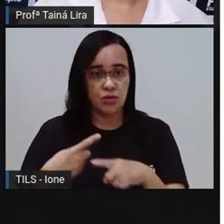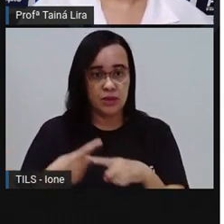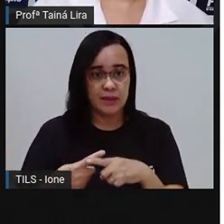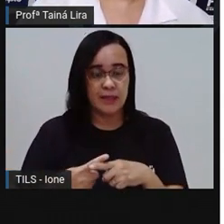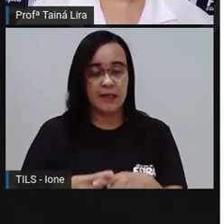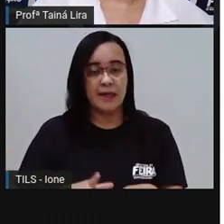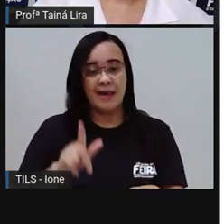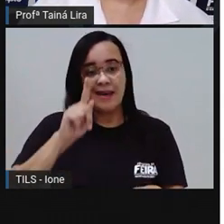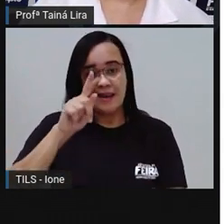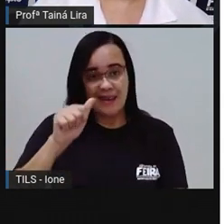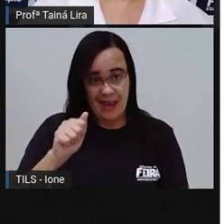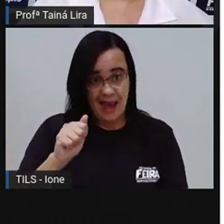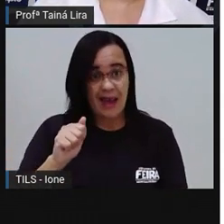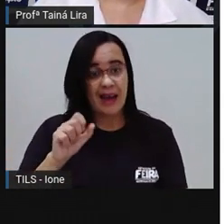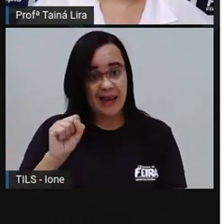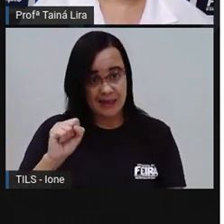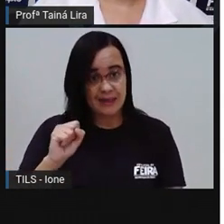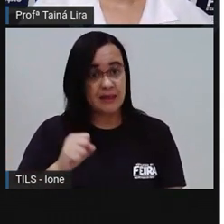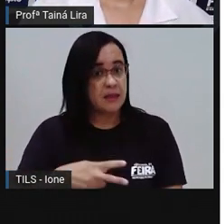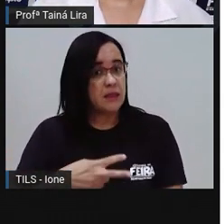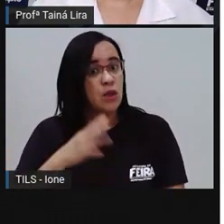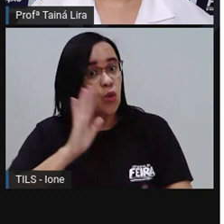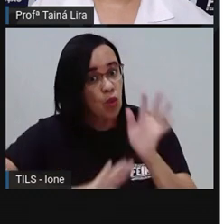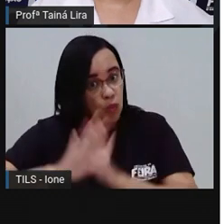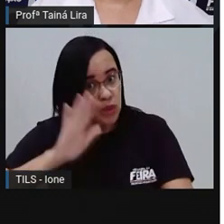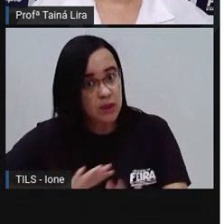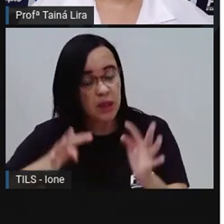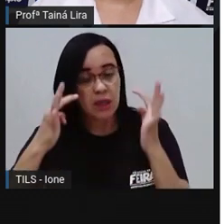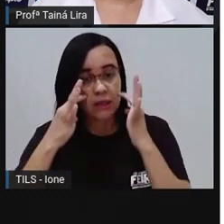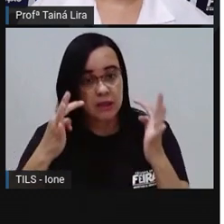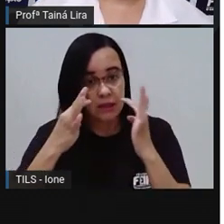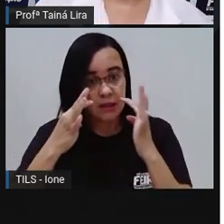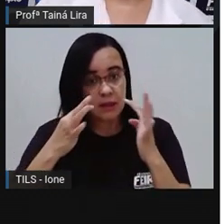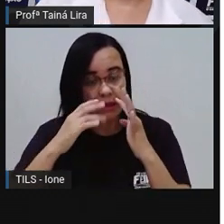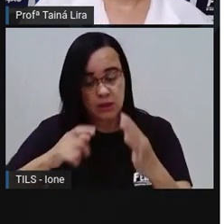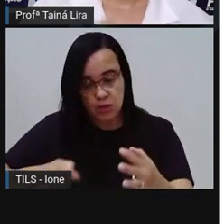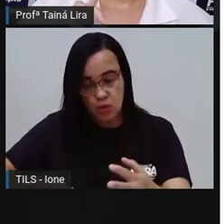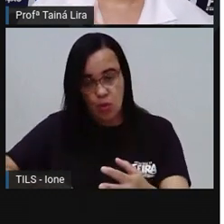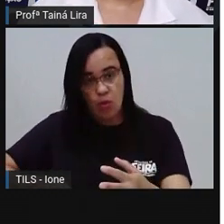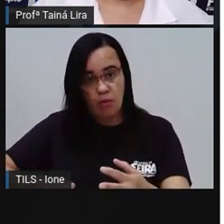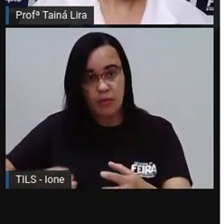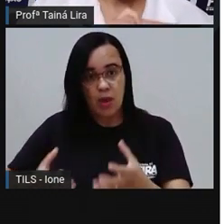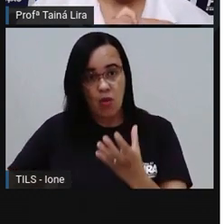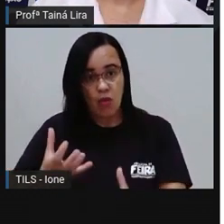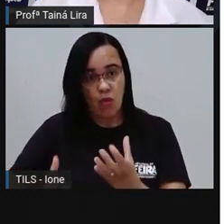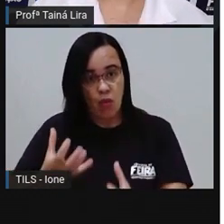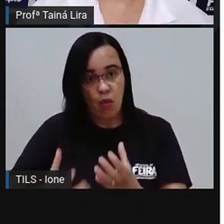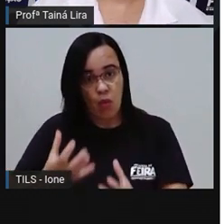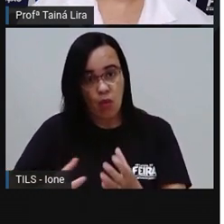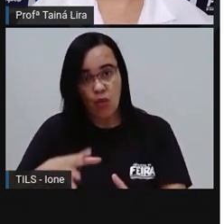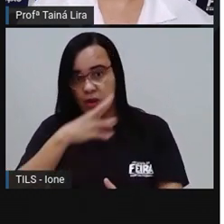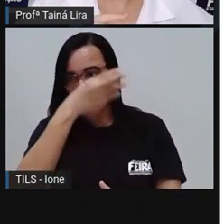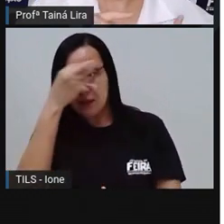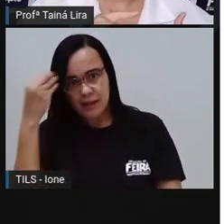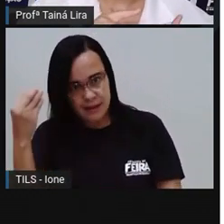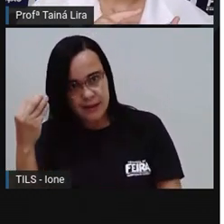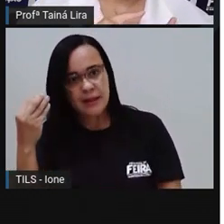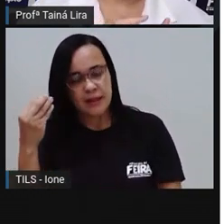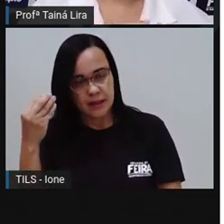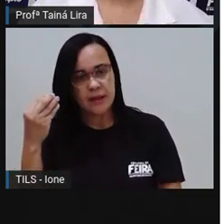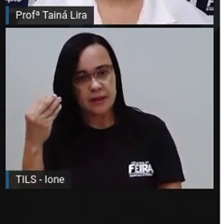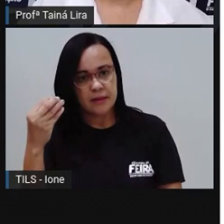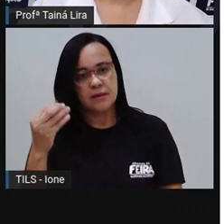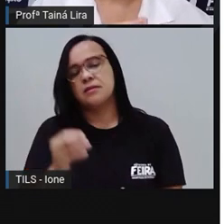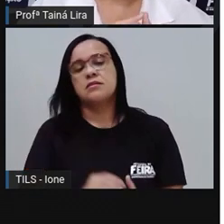certo? Pra não esquecer Alguma boca É do fogão Ali ligada Tá certo? Cuidado com o gás Cuidado com